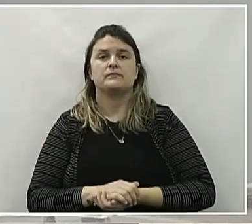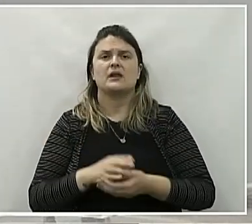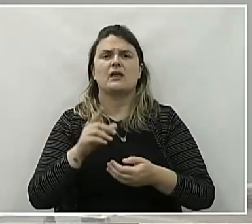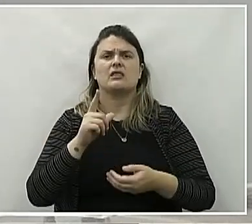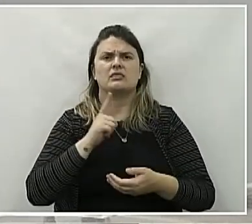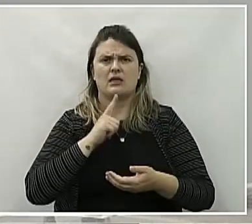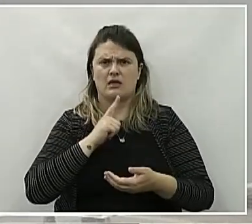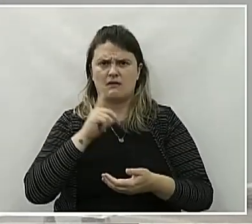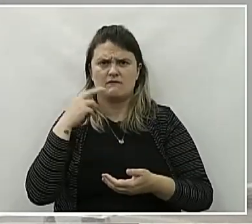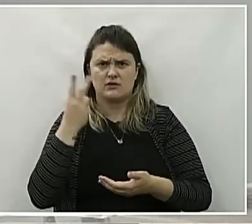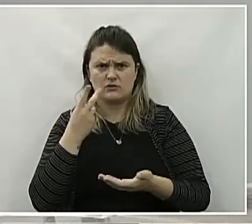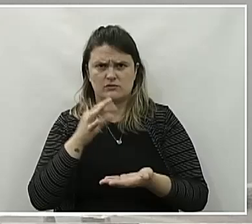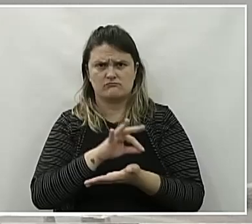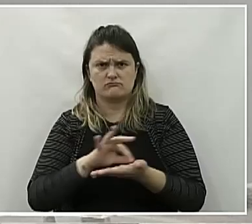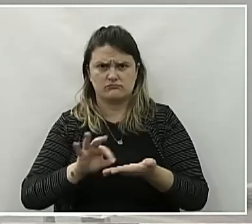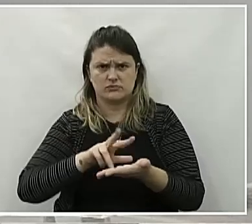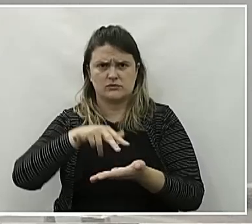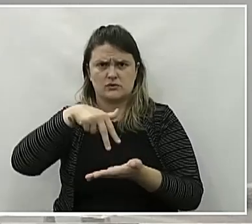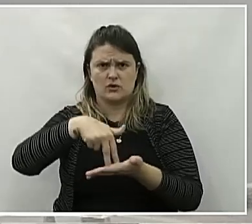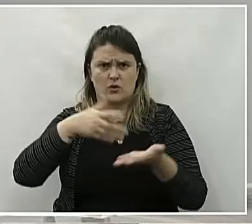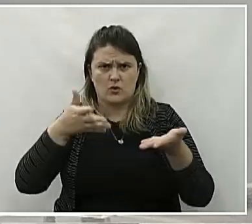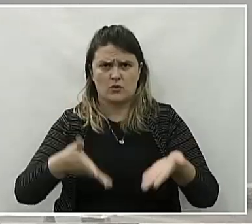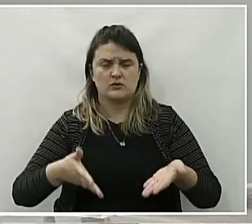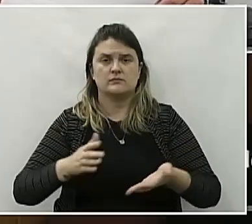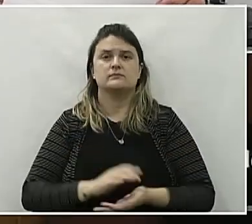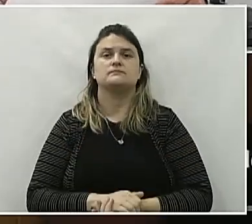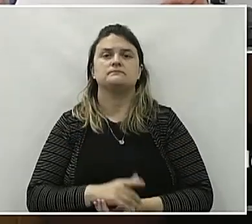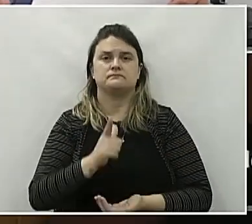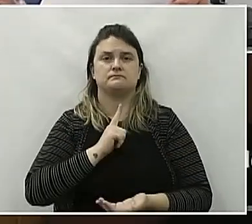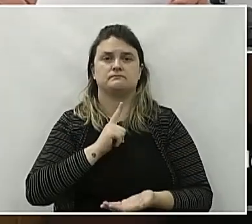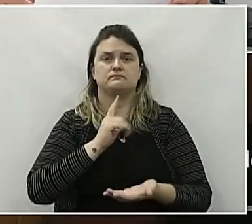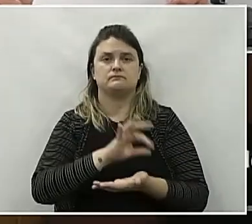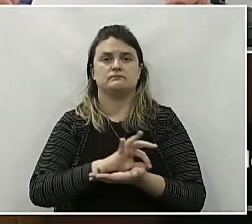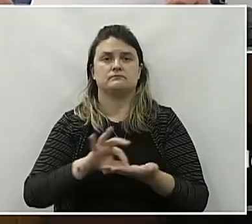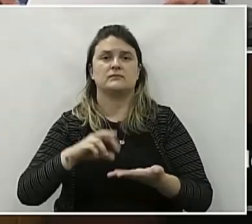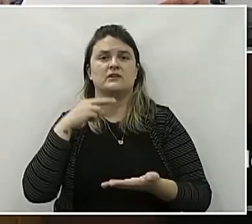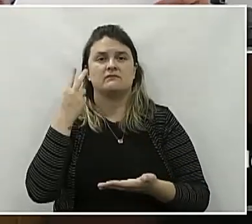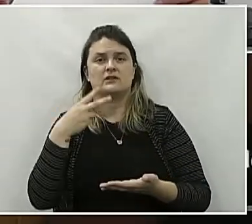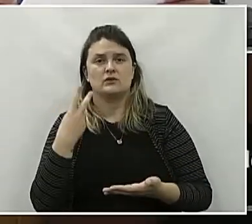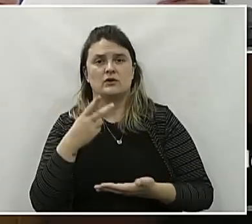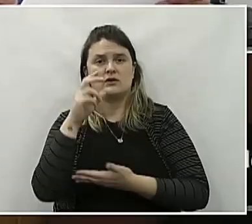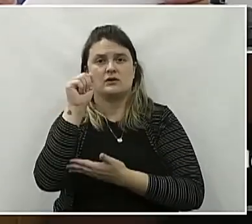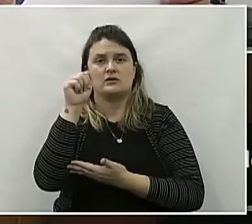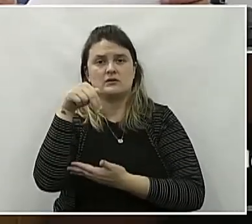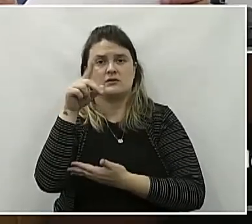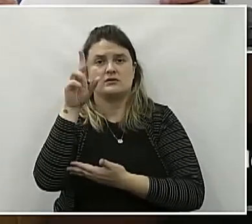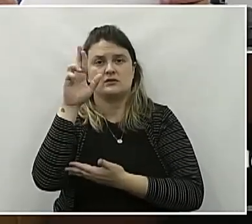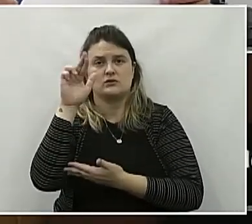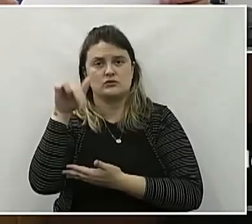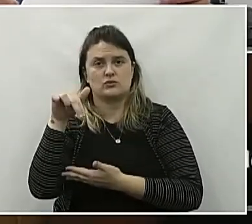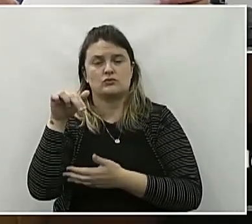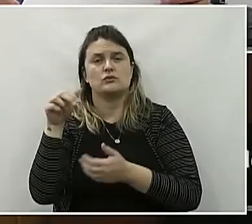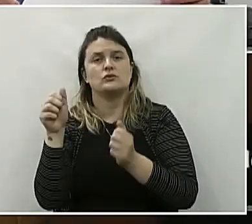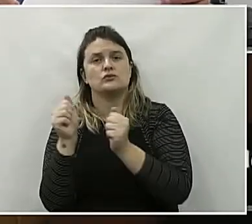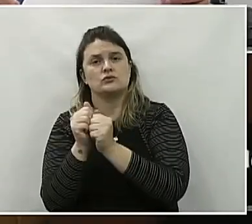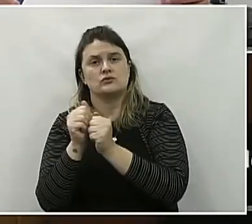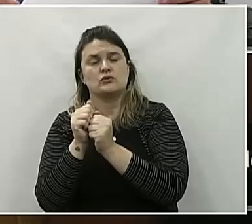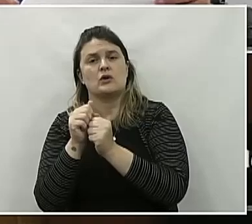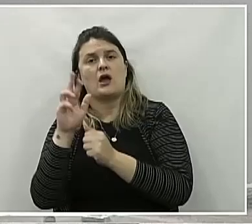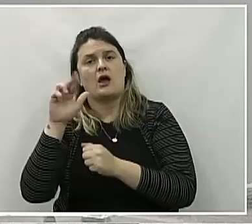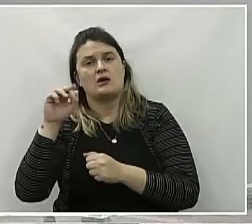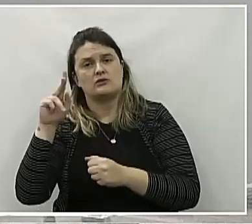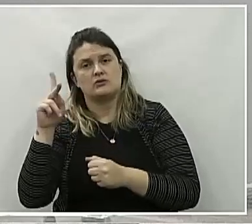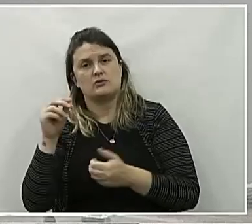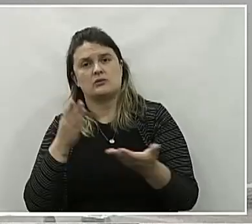dias inscrito ou algum popular inscrito para uso da tribuna. Encontra-se inscritos os vereadores Anderson Cripa Luiz Cardoso e Valdecir José Rático. Com a